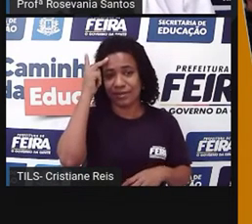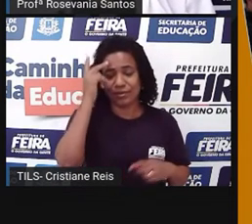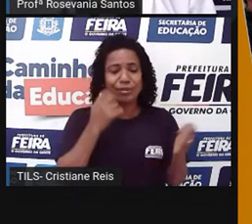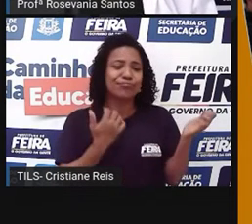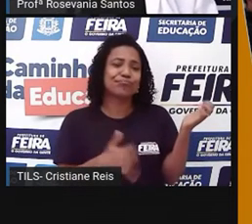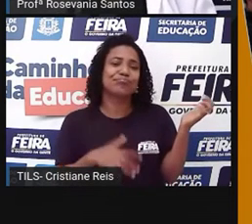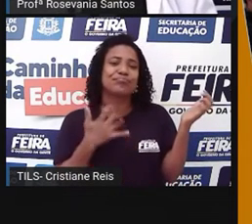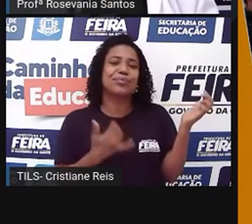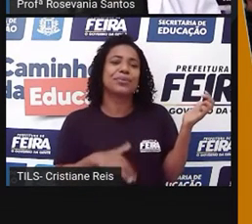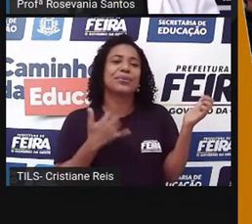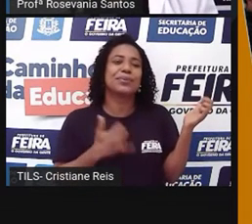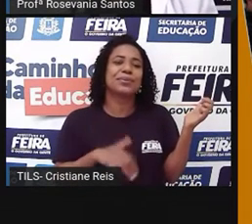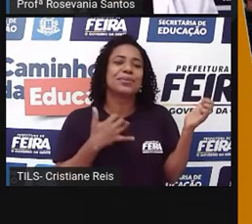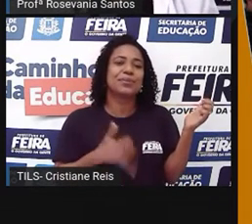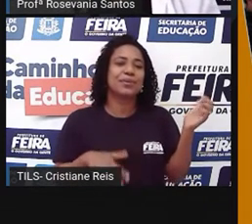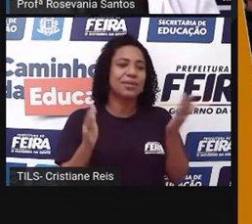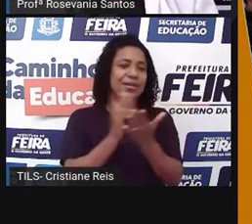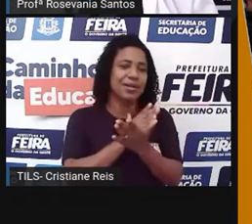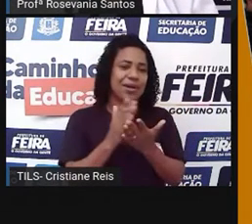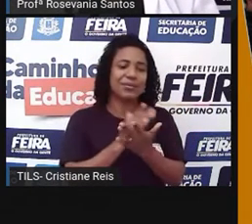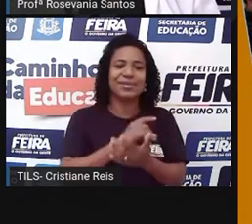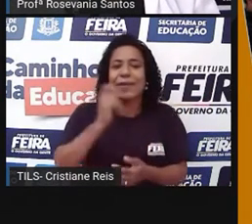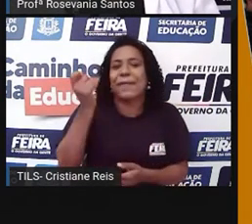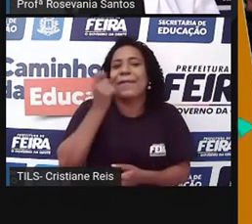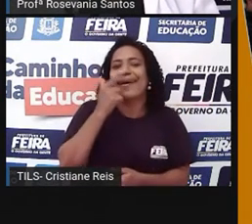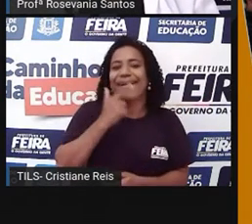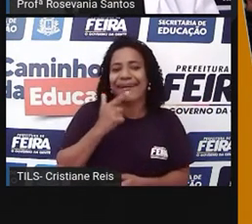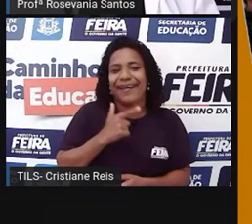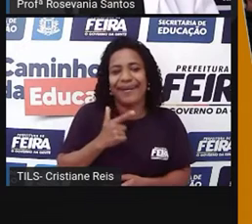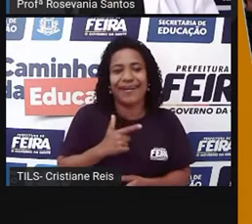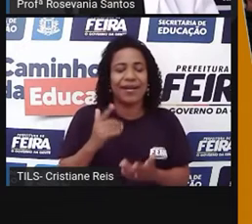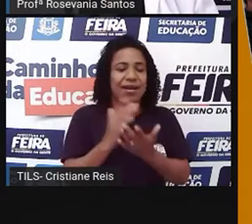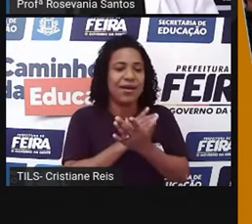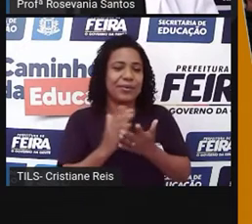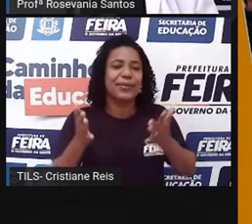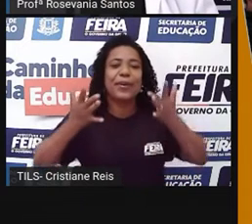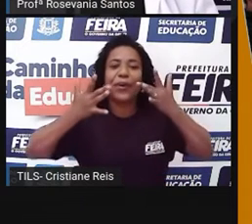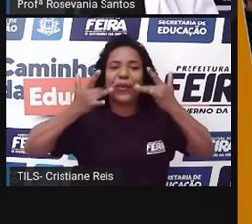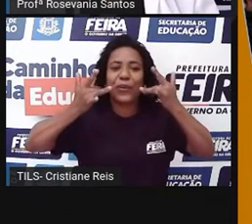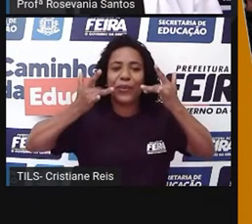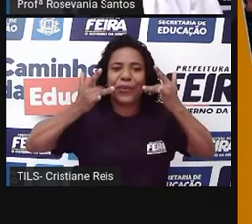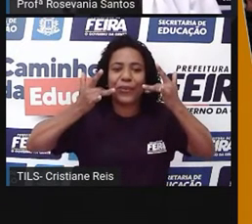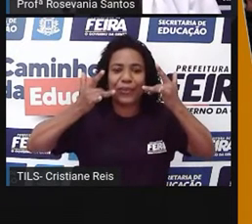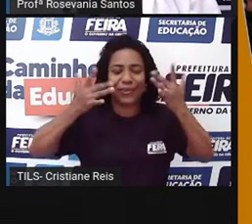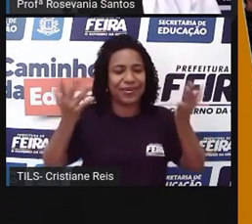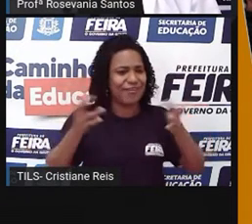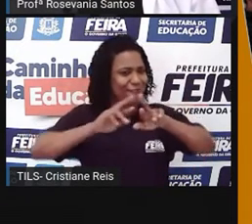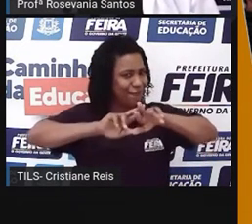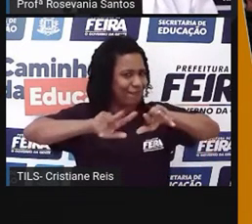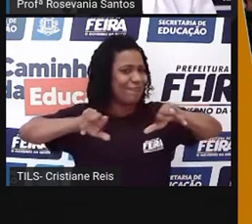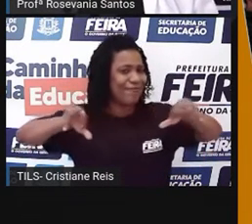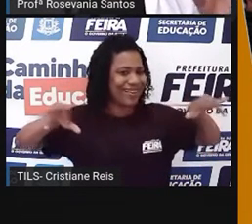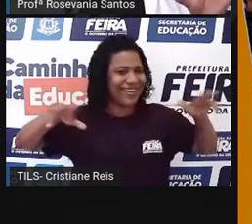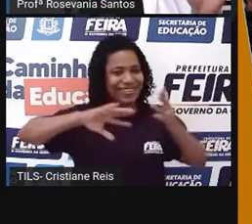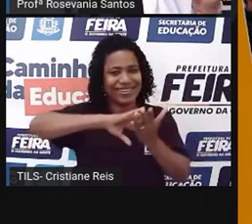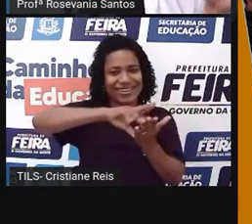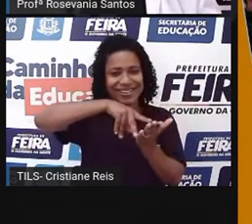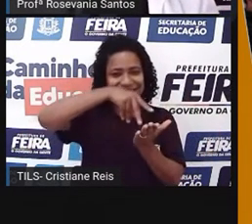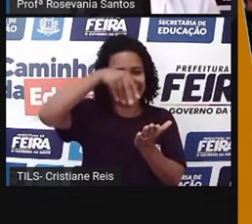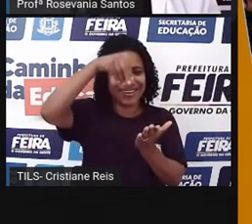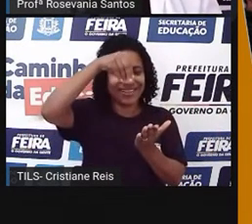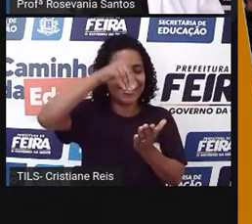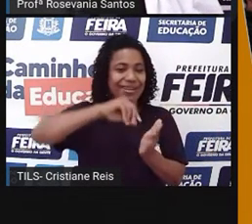contar piadas, tem algumas encenações. Então, também, da parte cultural, assim, de apresentações, é